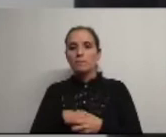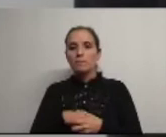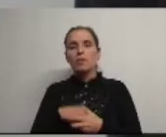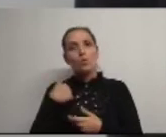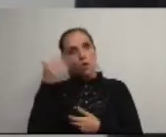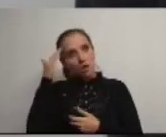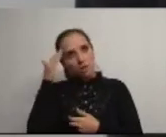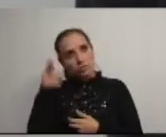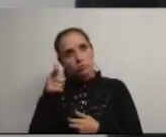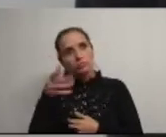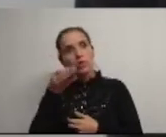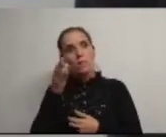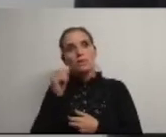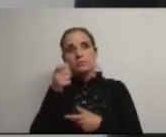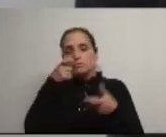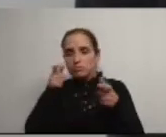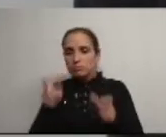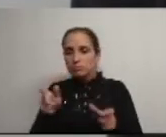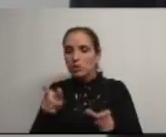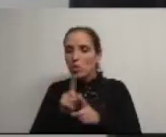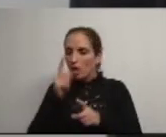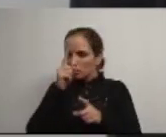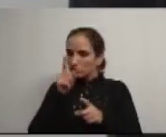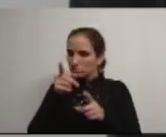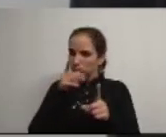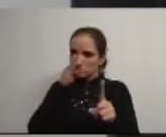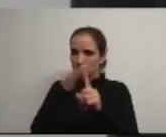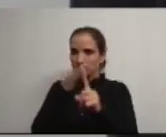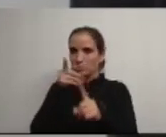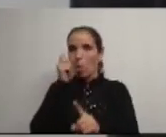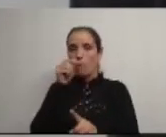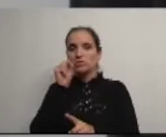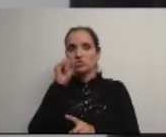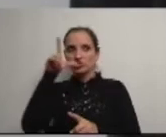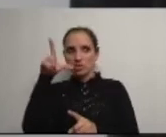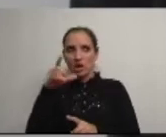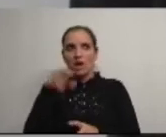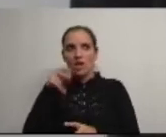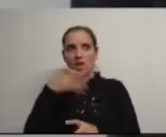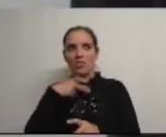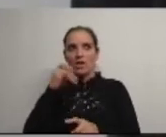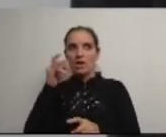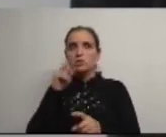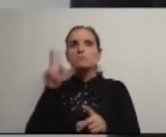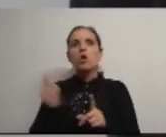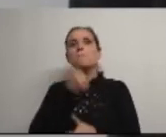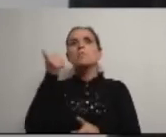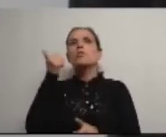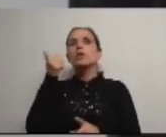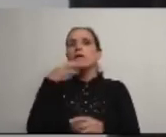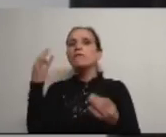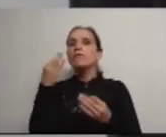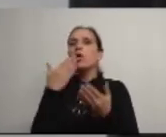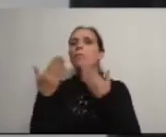considero que a gestão do Partido Socialista personalizada pelo Dr. Gil Nadais evidencia uma melhoria significativa se